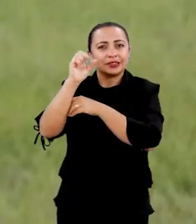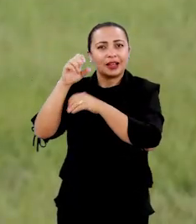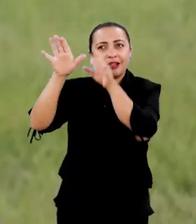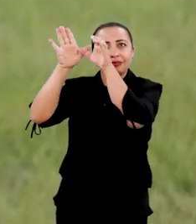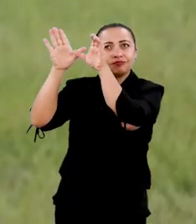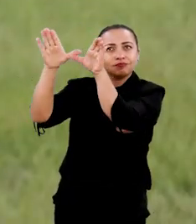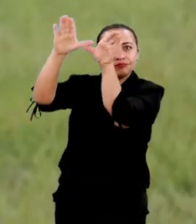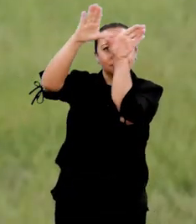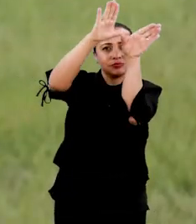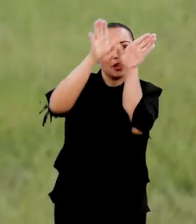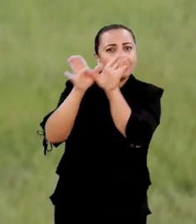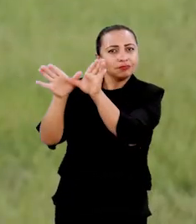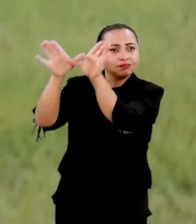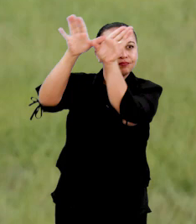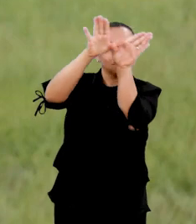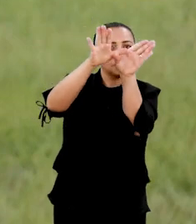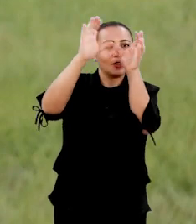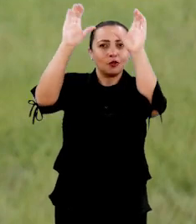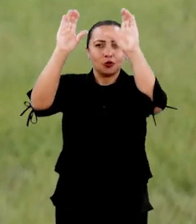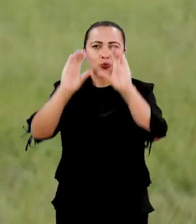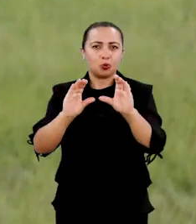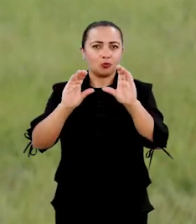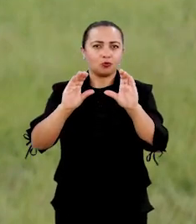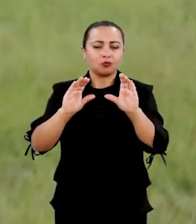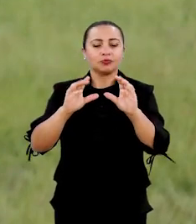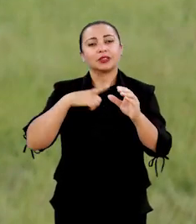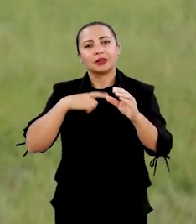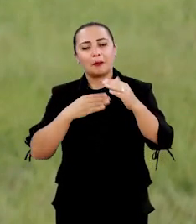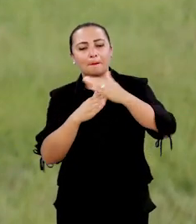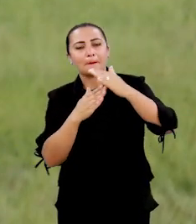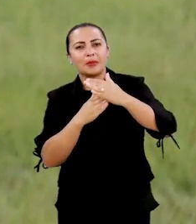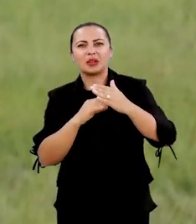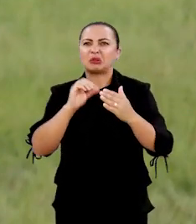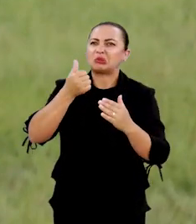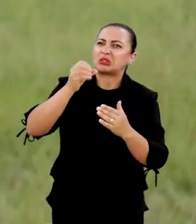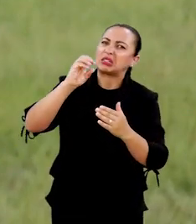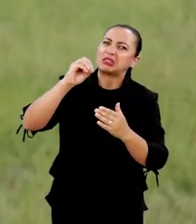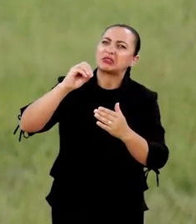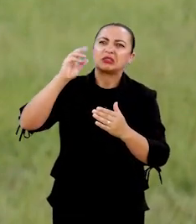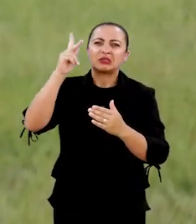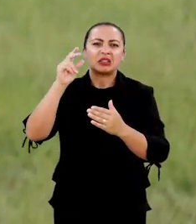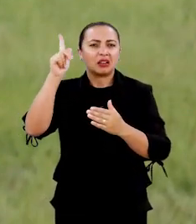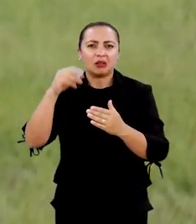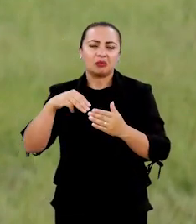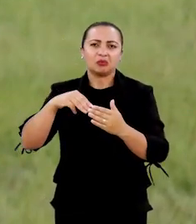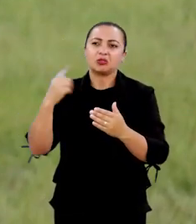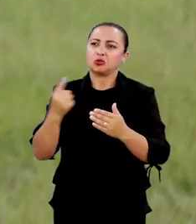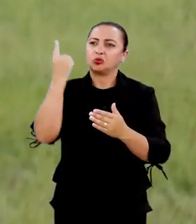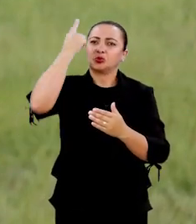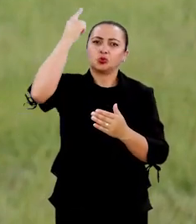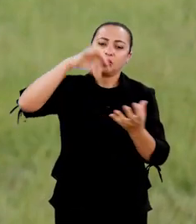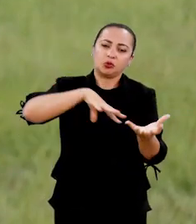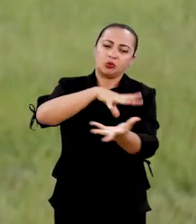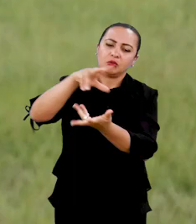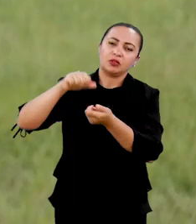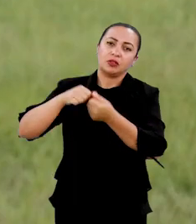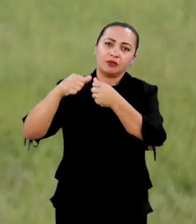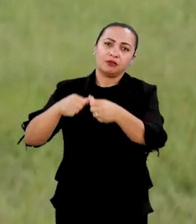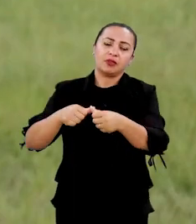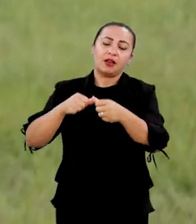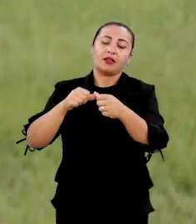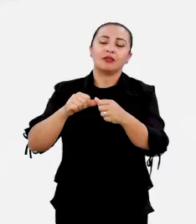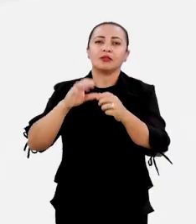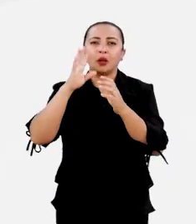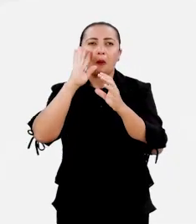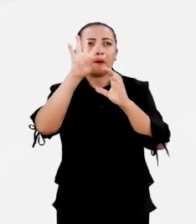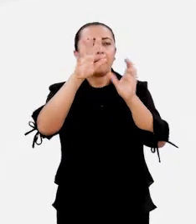chamados Leo Satellite, que são satélites de baixa órbita. Eles estão mais ou menos a 600 quilômetros de altitude. Eles têm umas órbitas